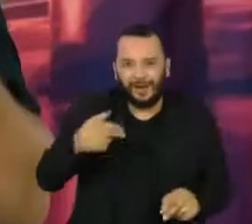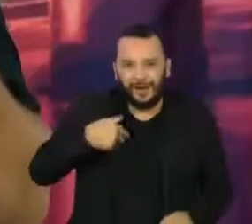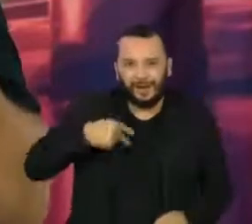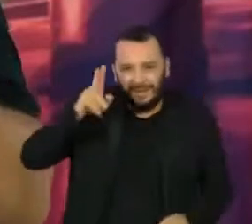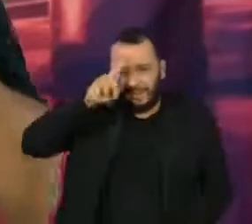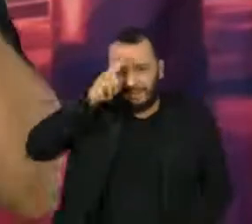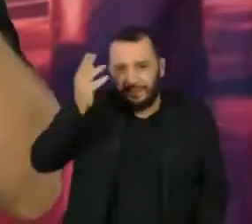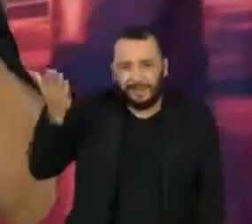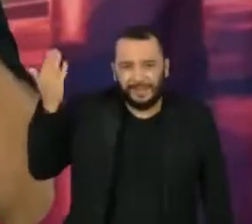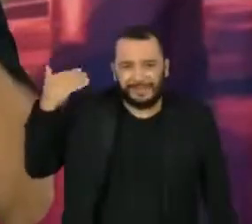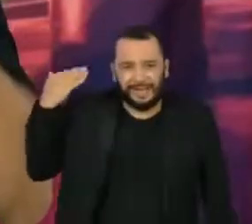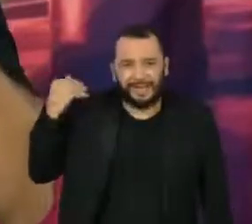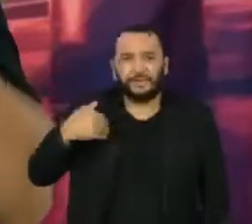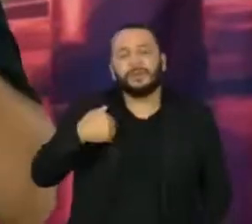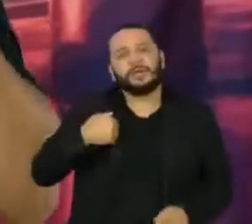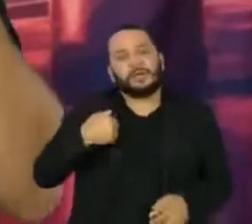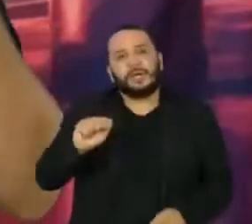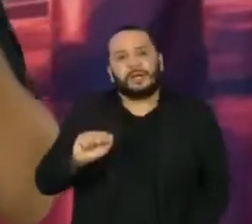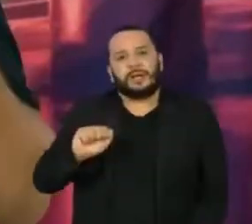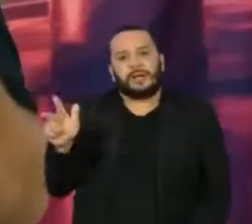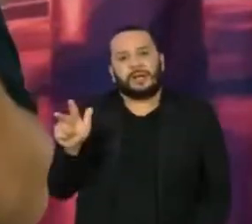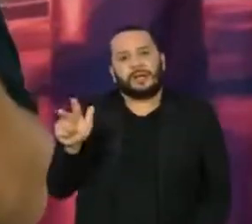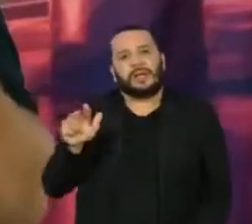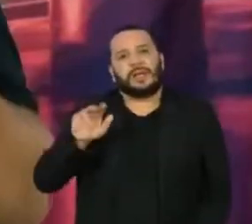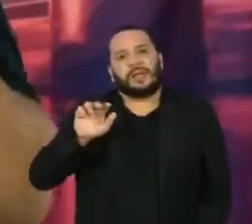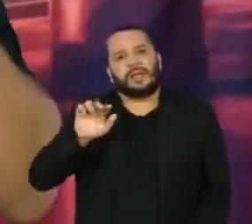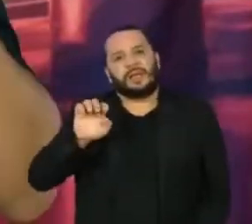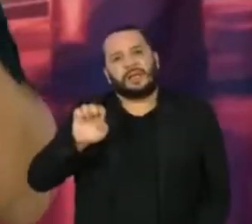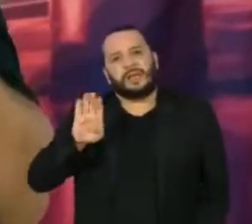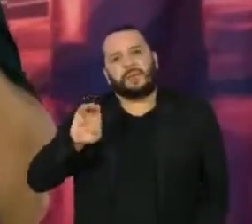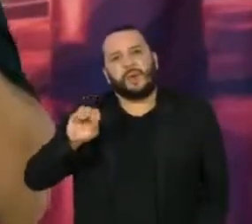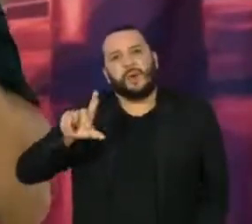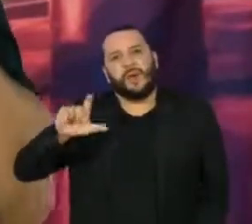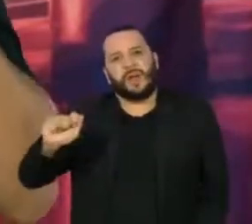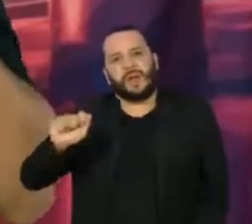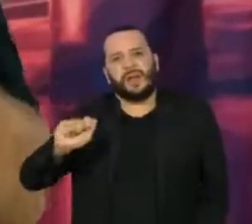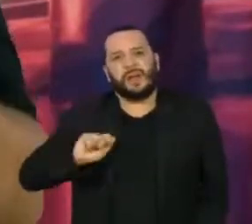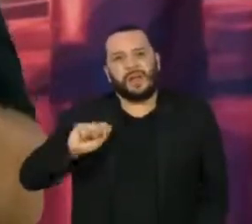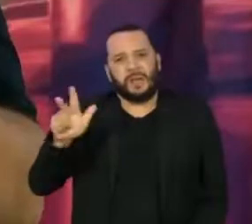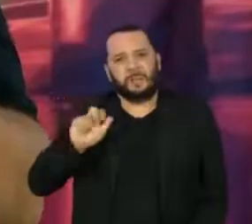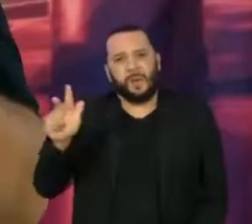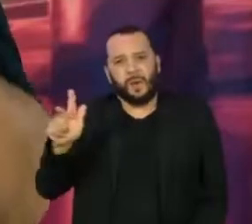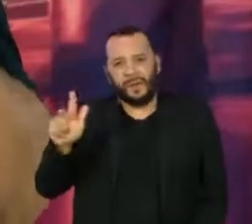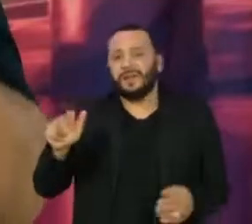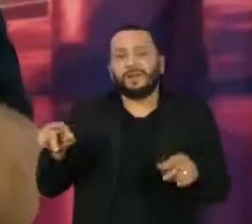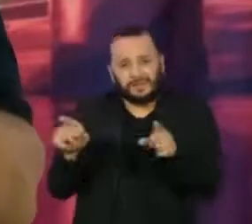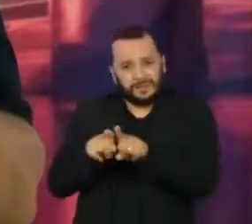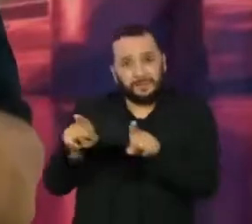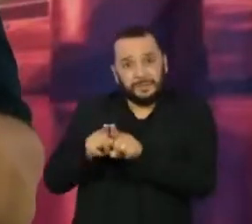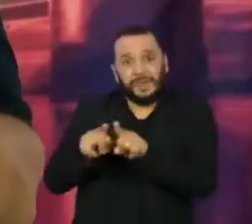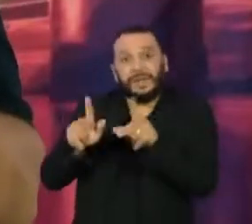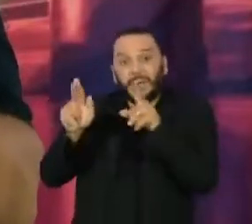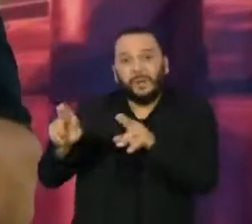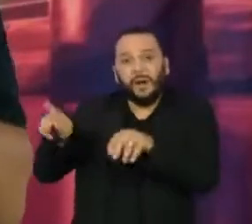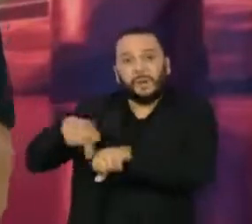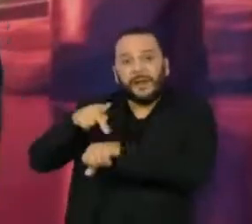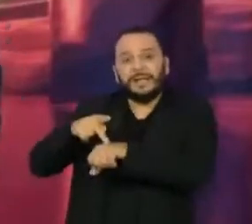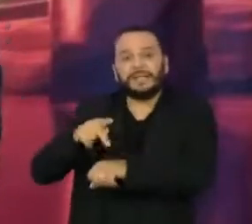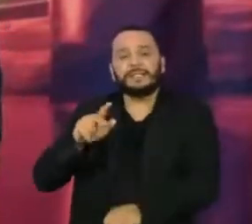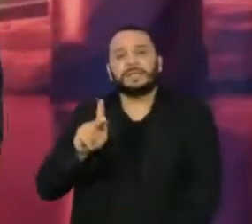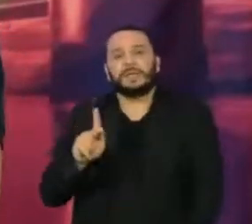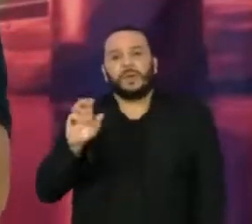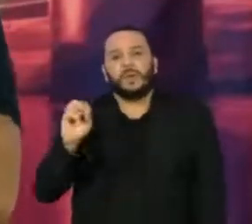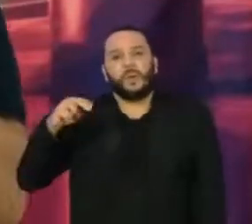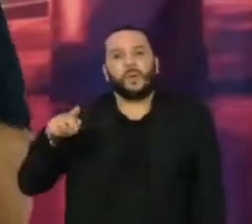época do ebola. O Brasil, hoje, é o Congo daquela época. O Brasil representa, de verdade, uma ameaça à saúde global